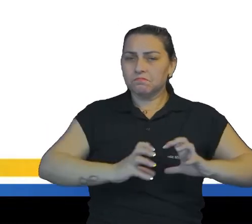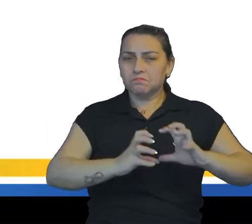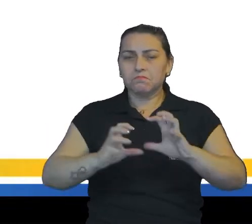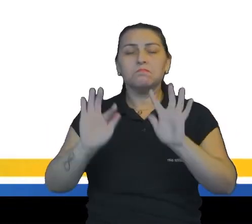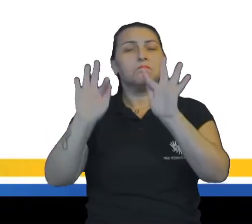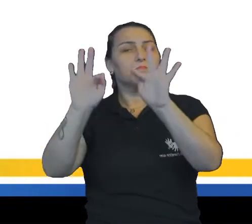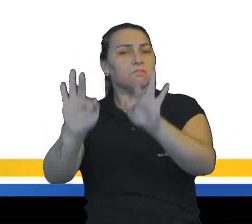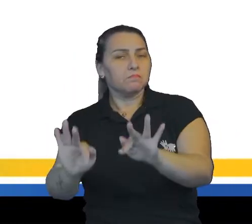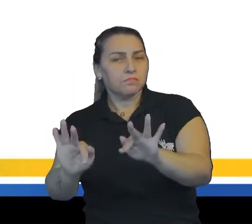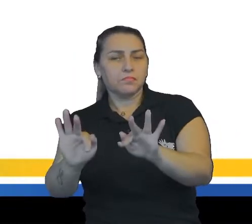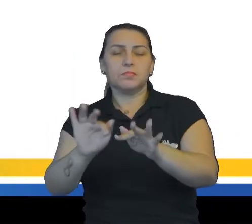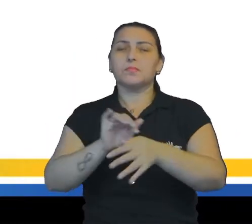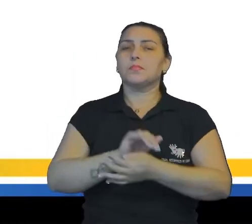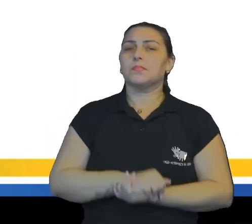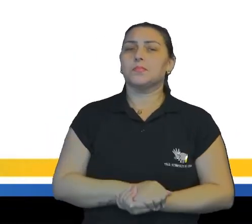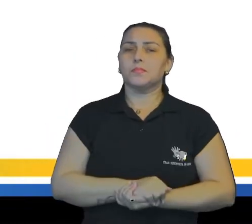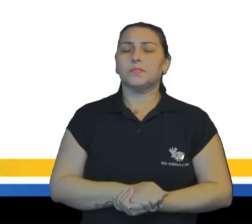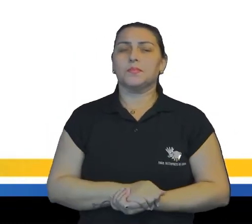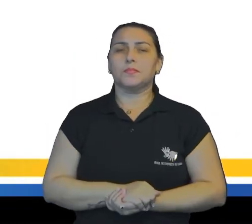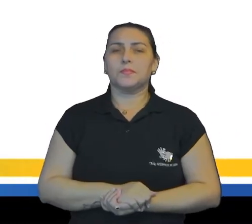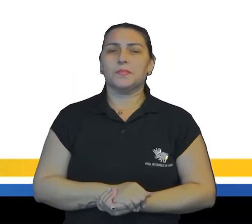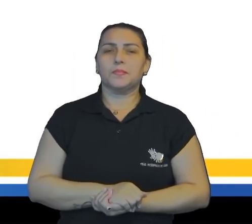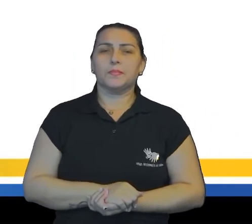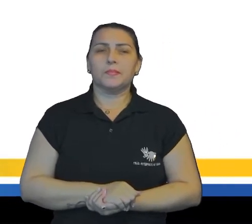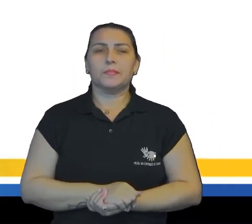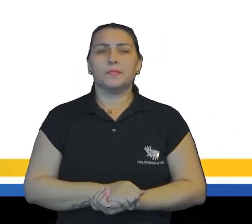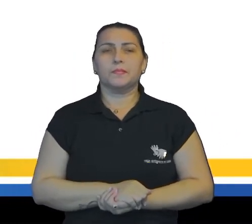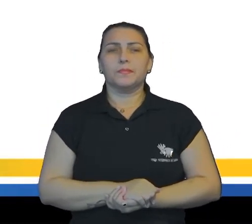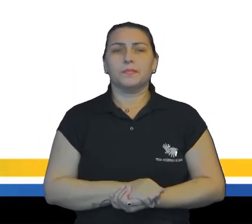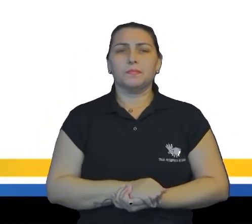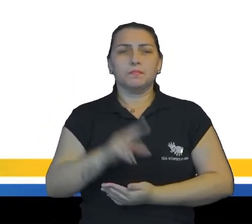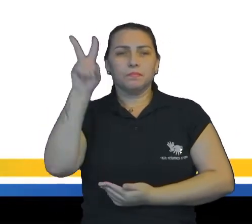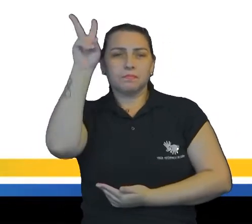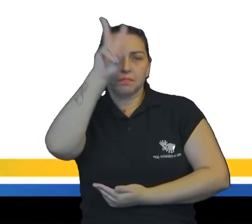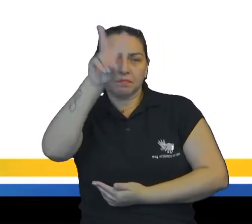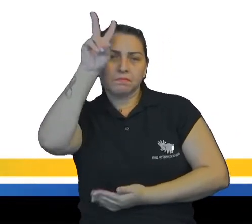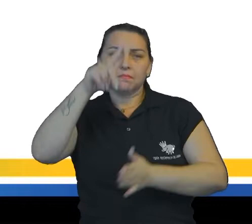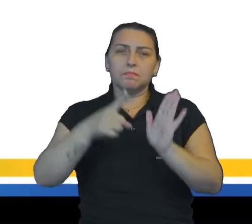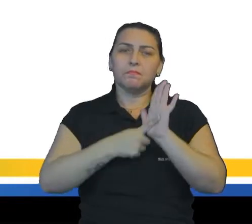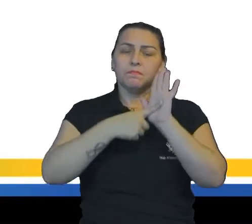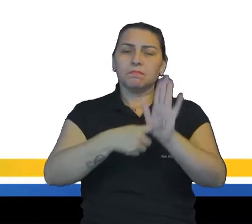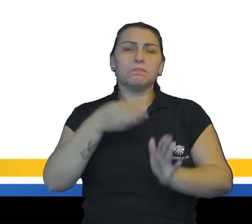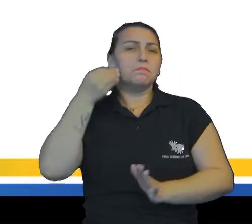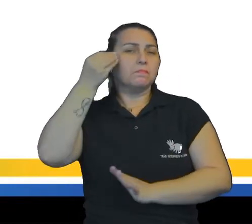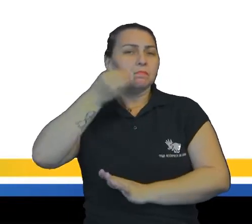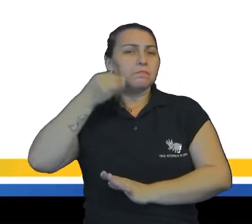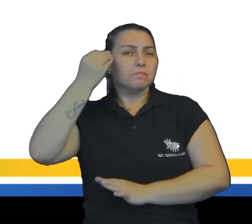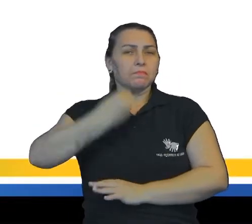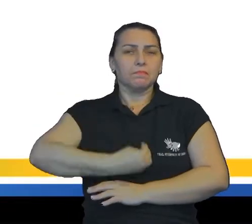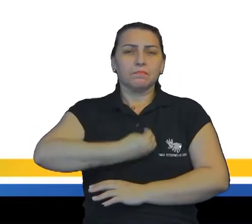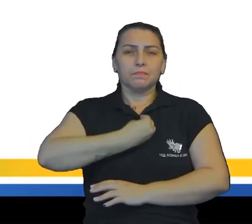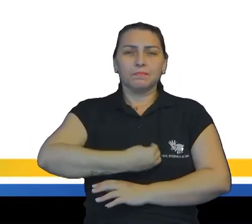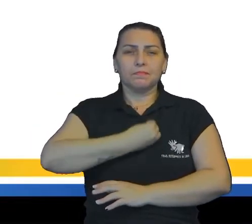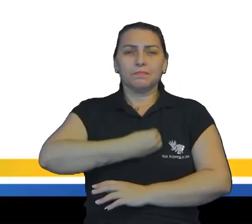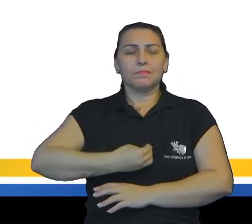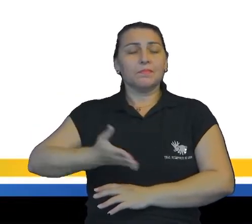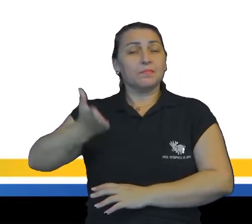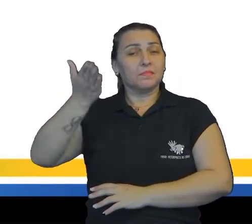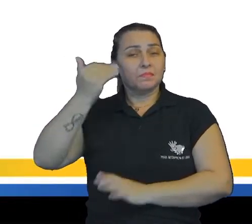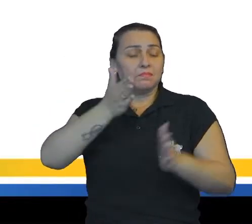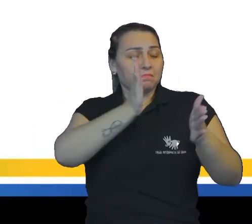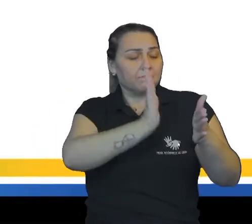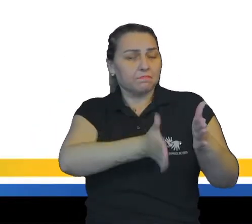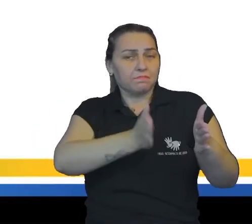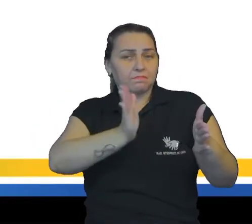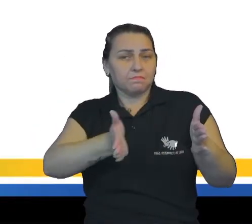tempo, conflito e desfecho. A história apresenta uma experiência vivida e há uma